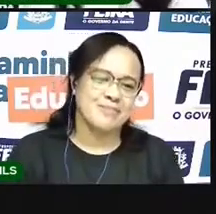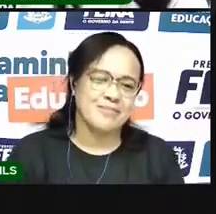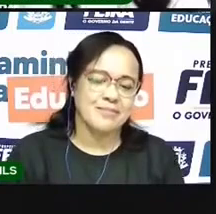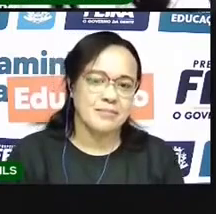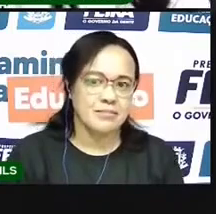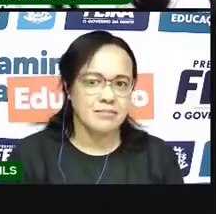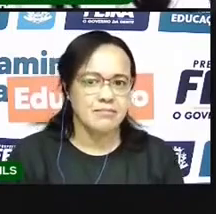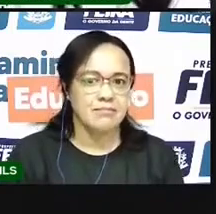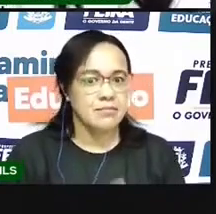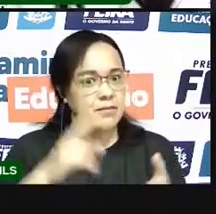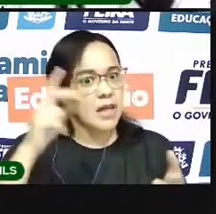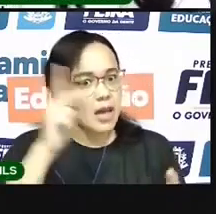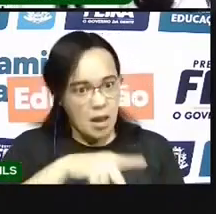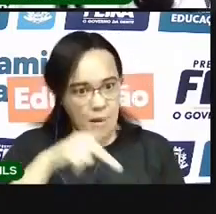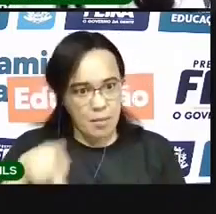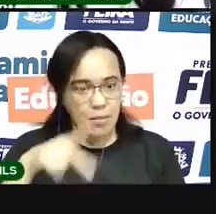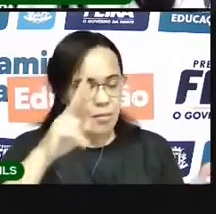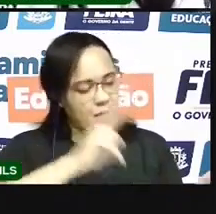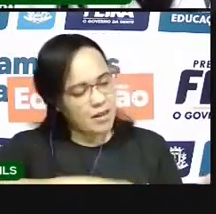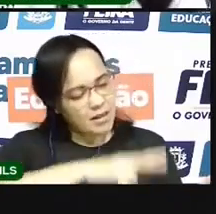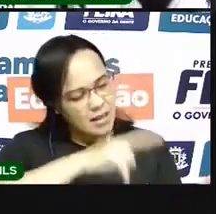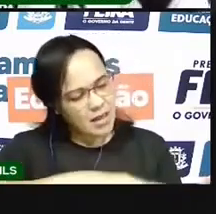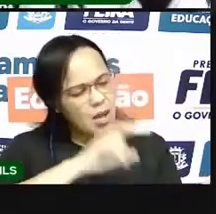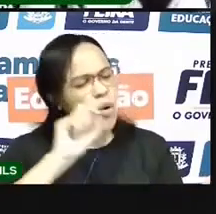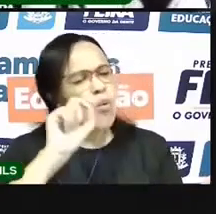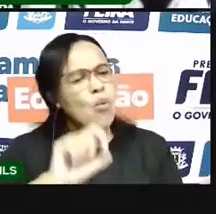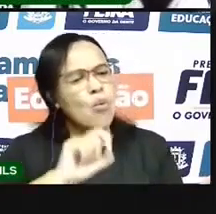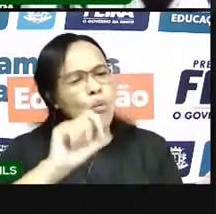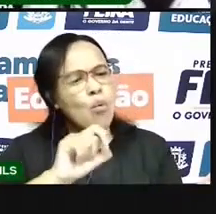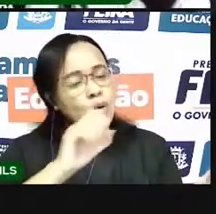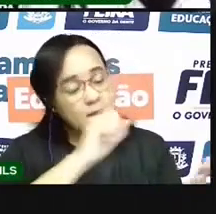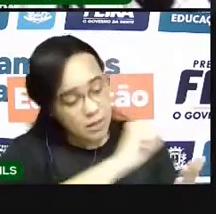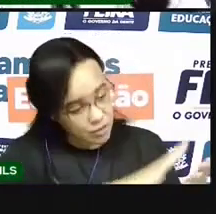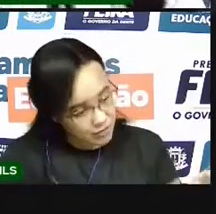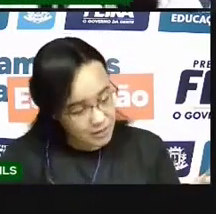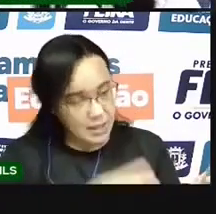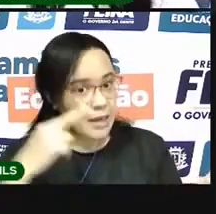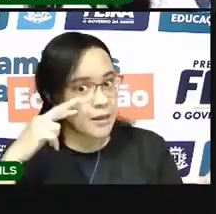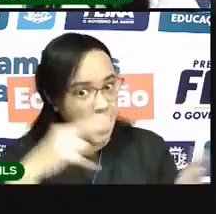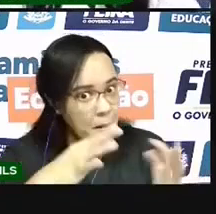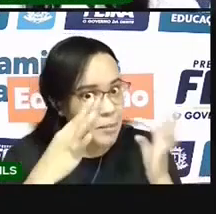Eu vou ler o que se pede na atividade. E você vai me acompanhando. Tá bom?